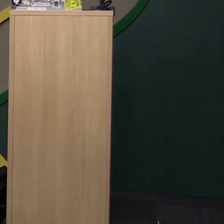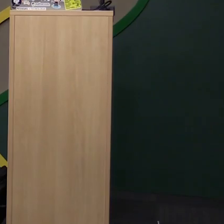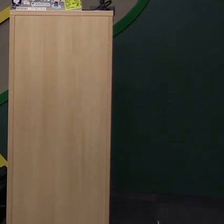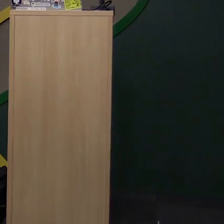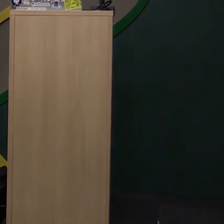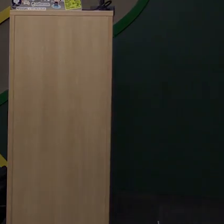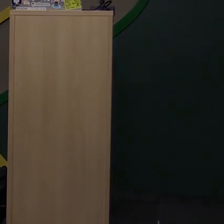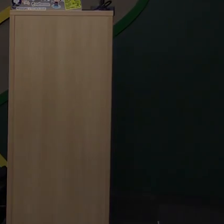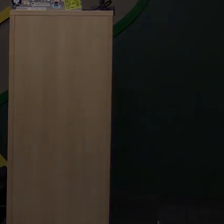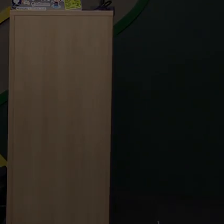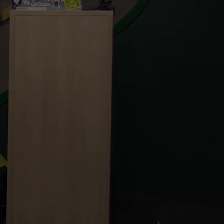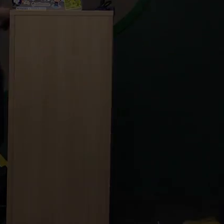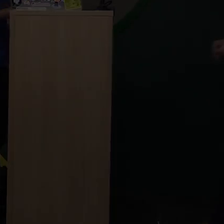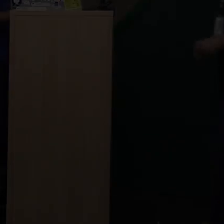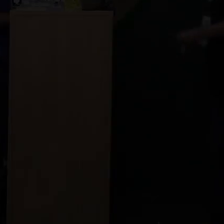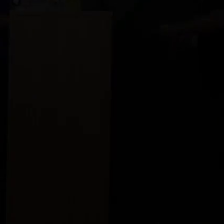Obrigado. Obrigado.